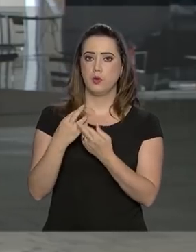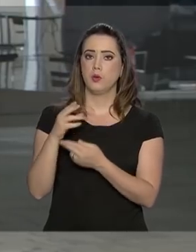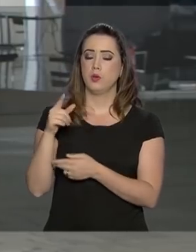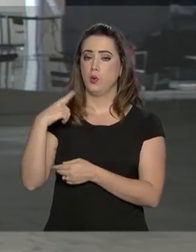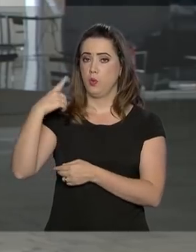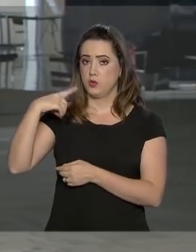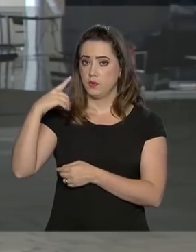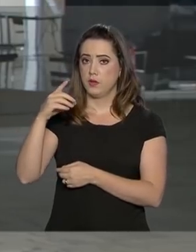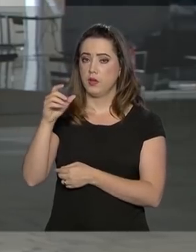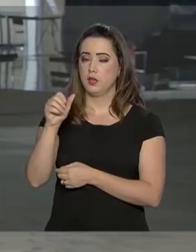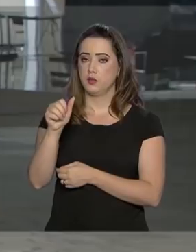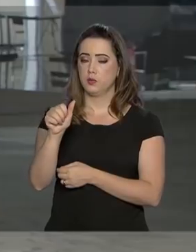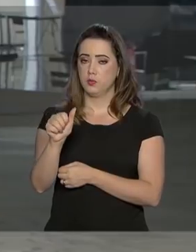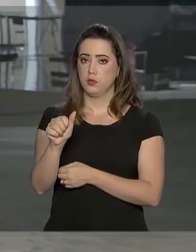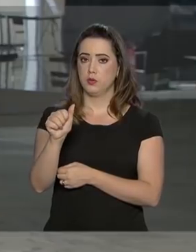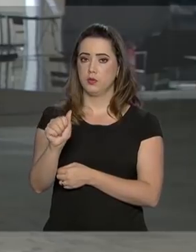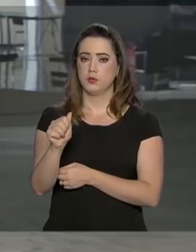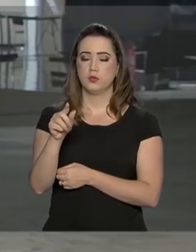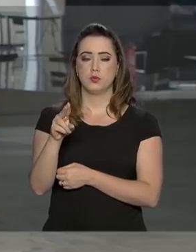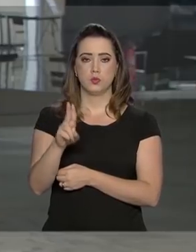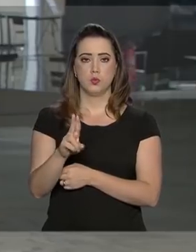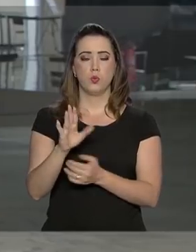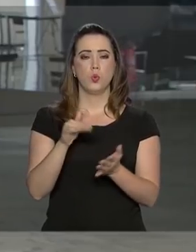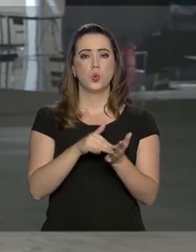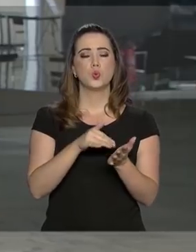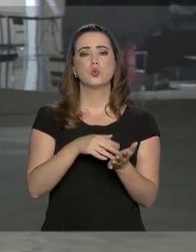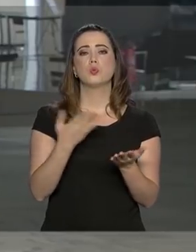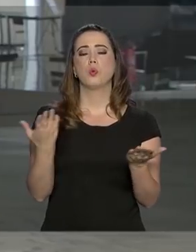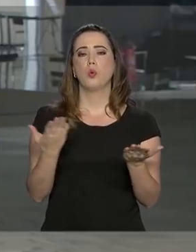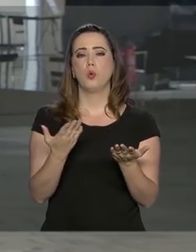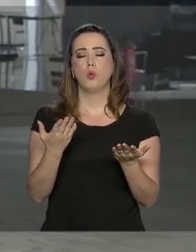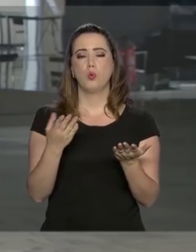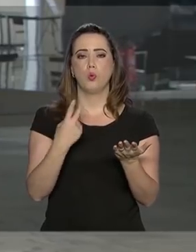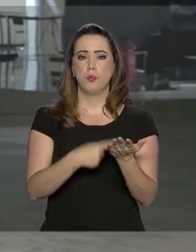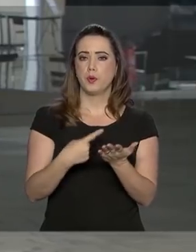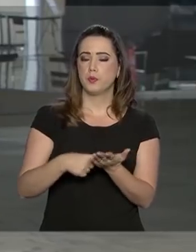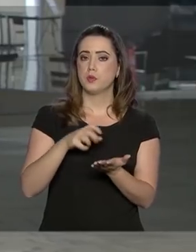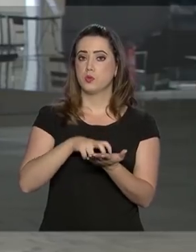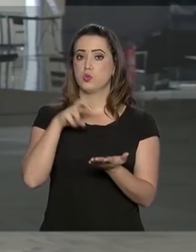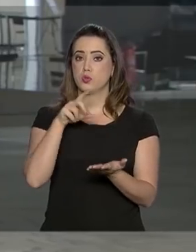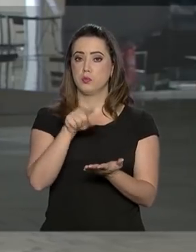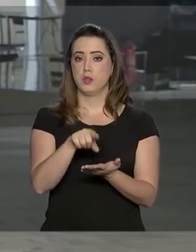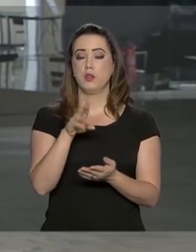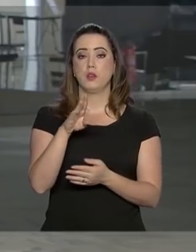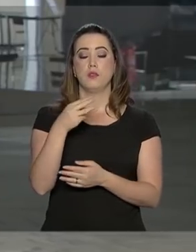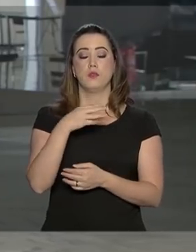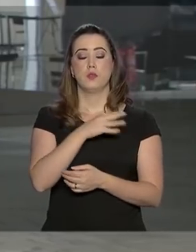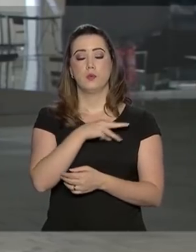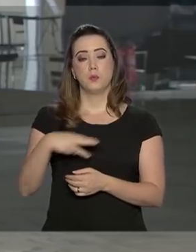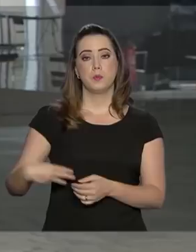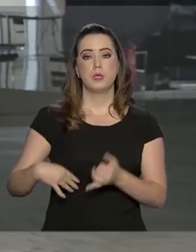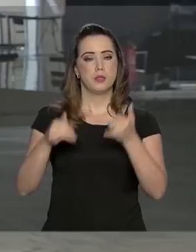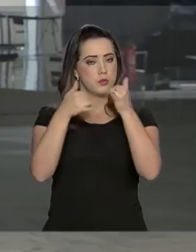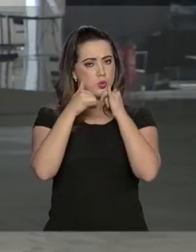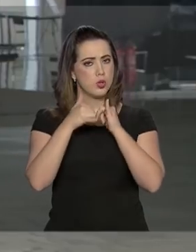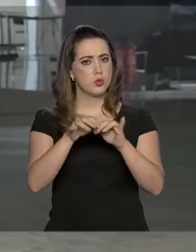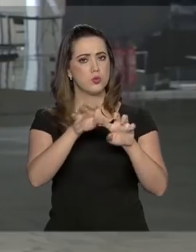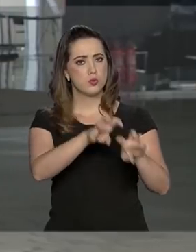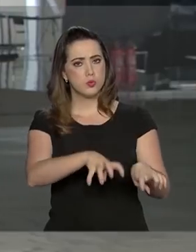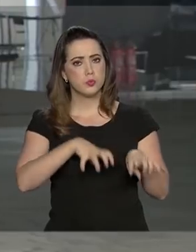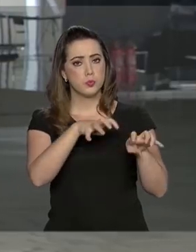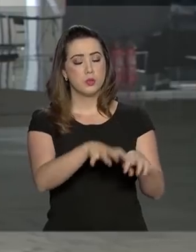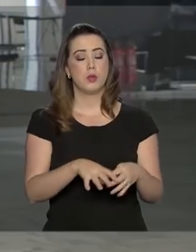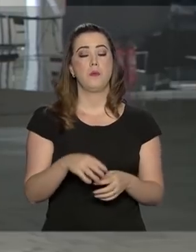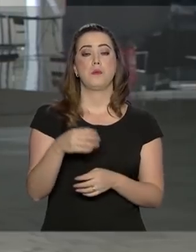último compromisso pela manhã do presidente Jair Bolsonaro foi com o ministro de Minas e Energia, Benta Albuquerque. Às quatorze horas,